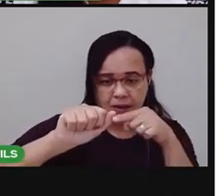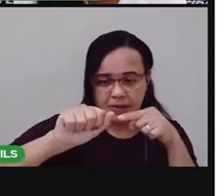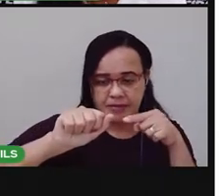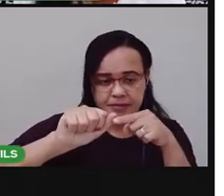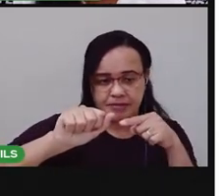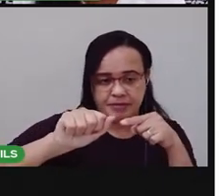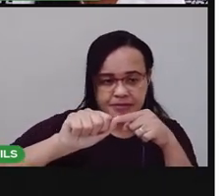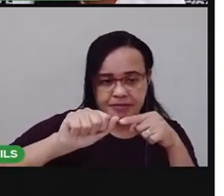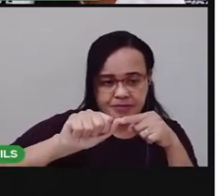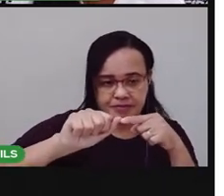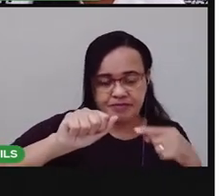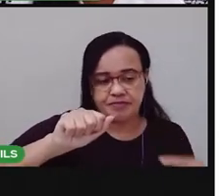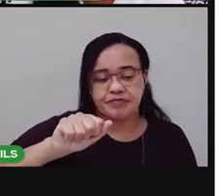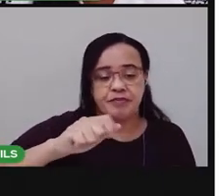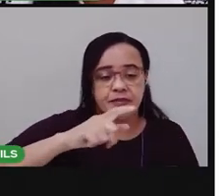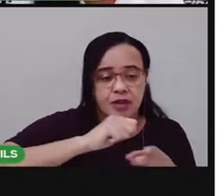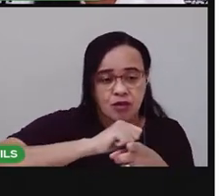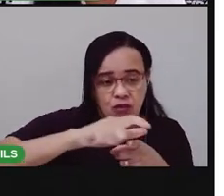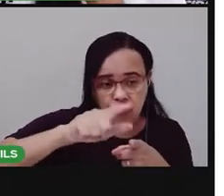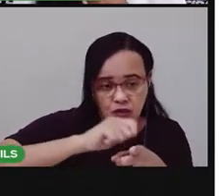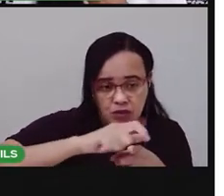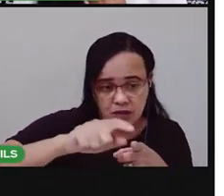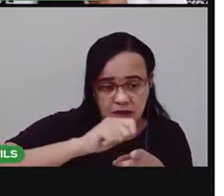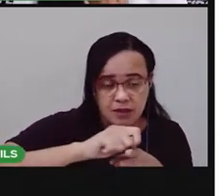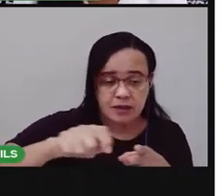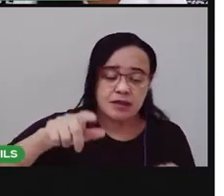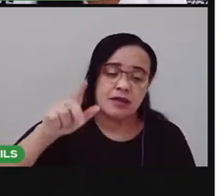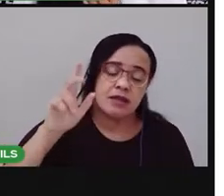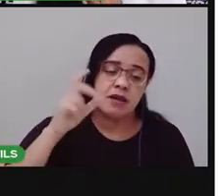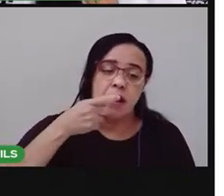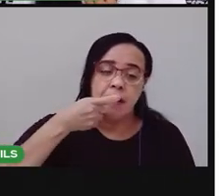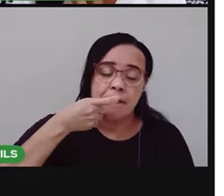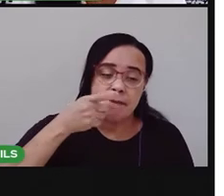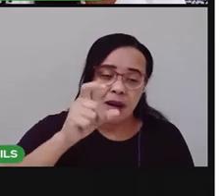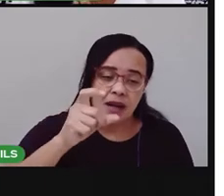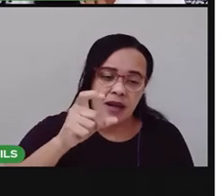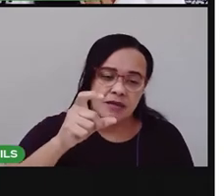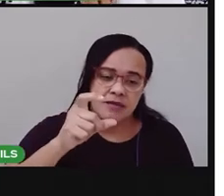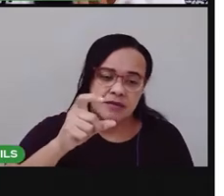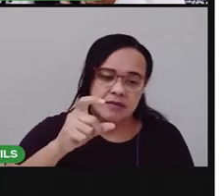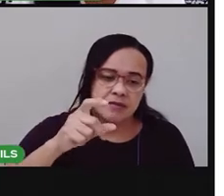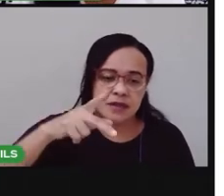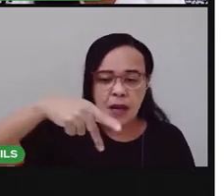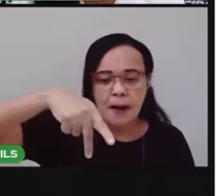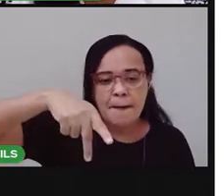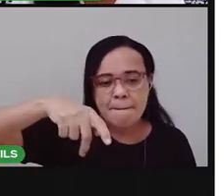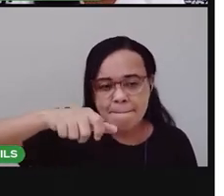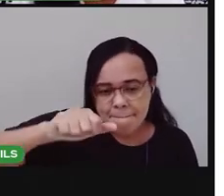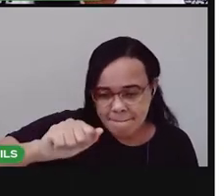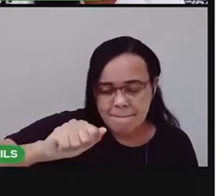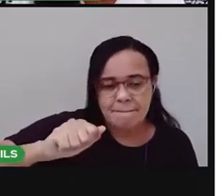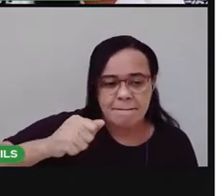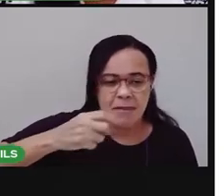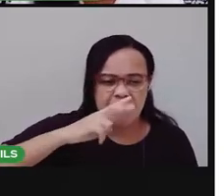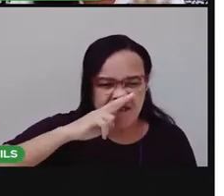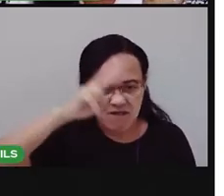Que tá representando um soníma nessa palavra. Você escuta com força. Pá-tim.